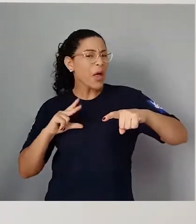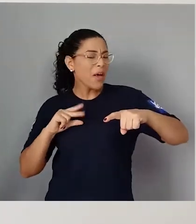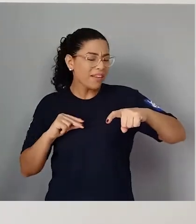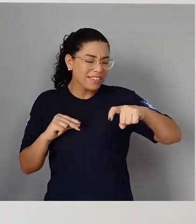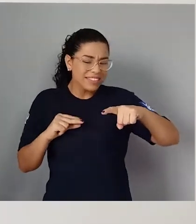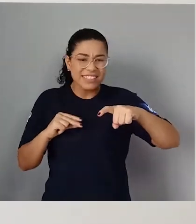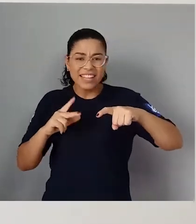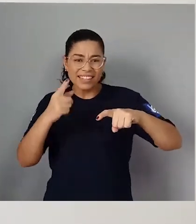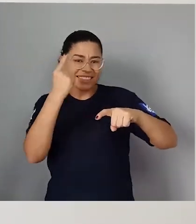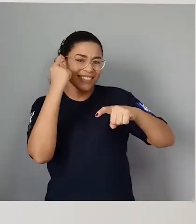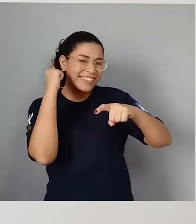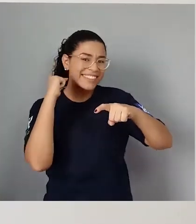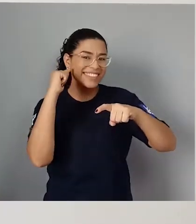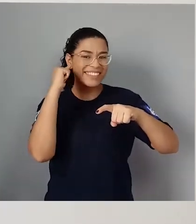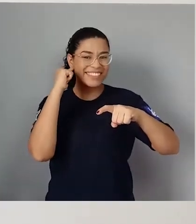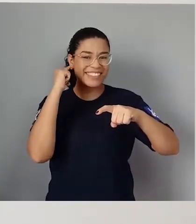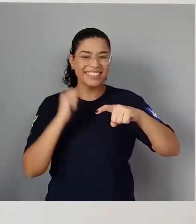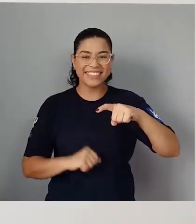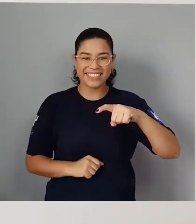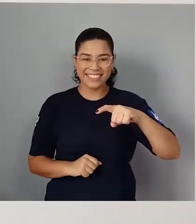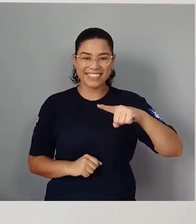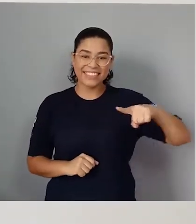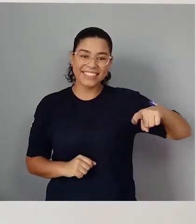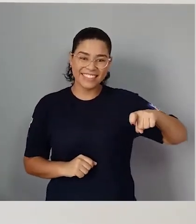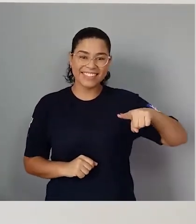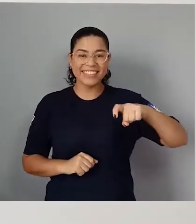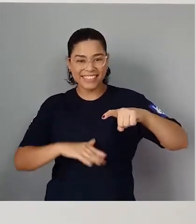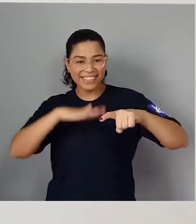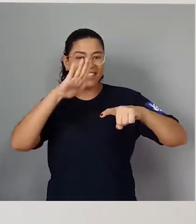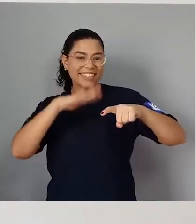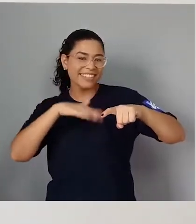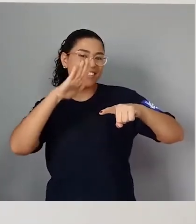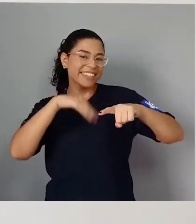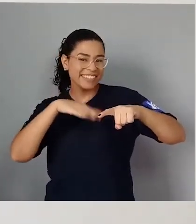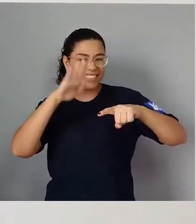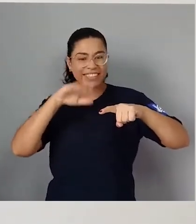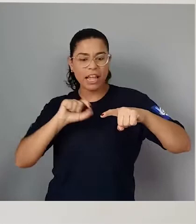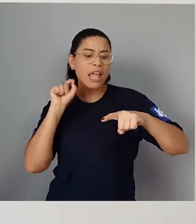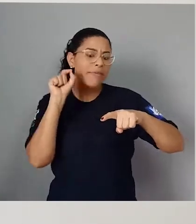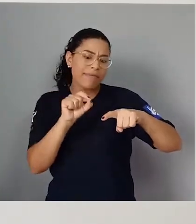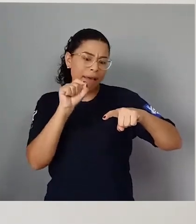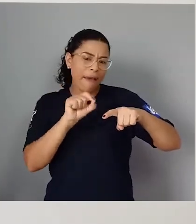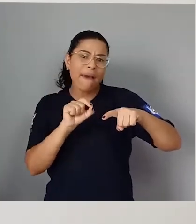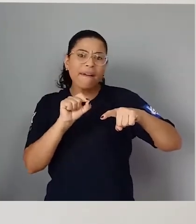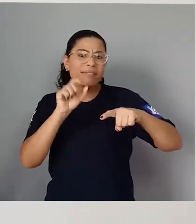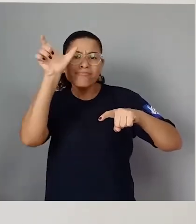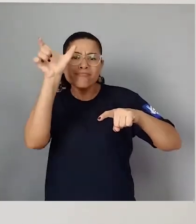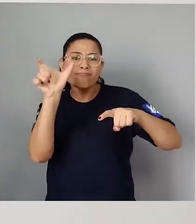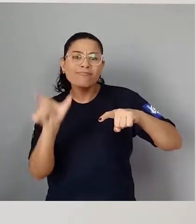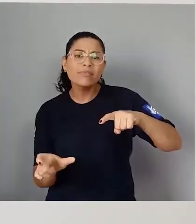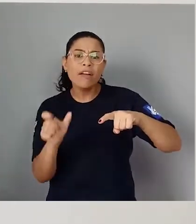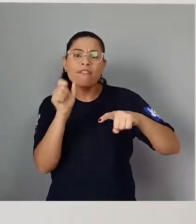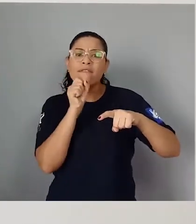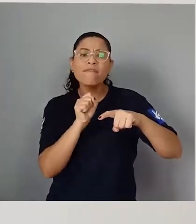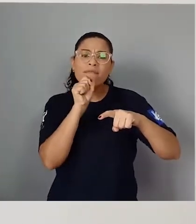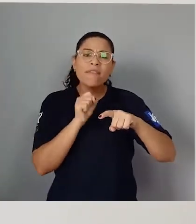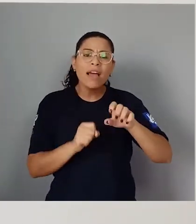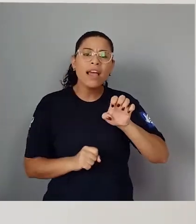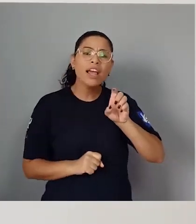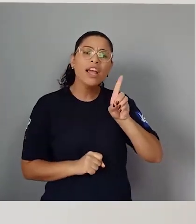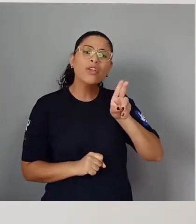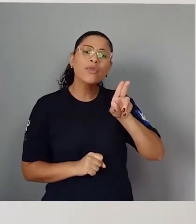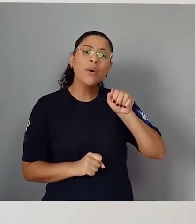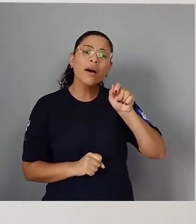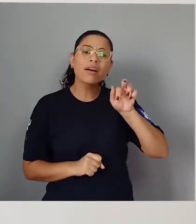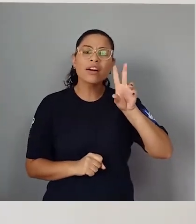aquela orelha. Lagarta Pintada, quem foi que te pintou? Foi o velho Eduardo que aqui